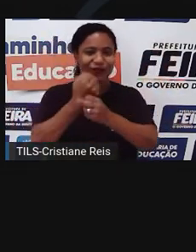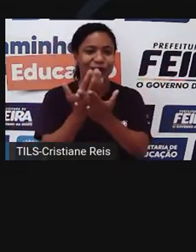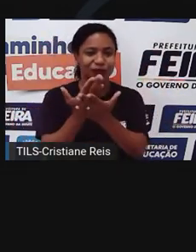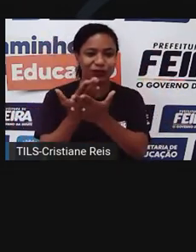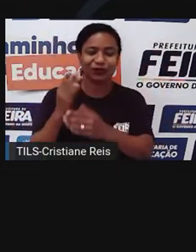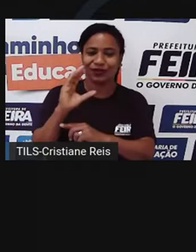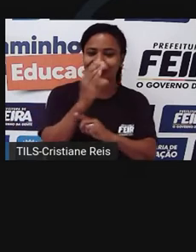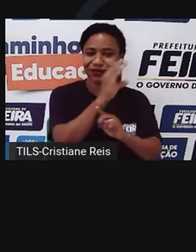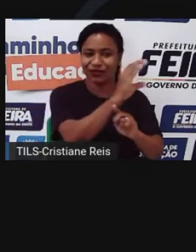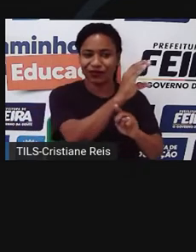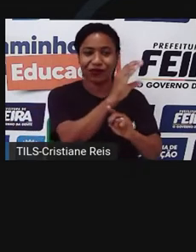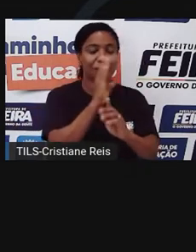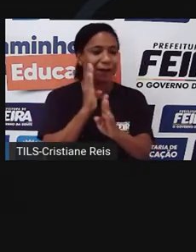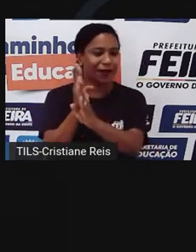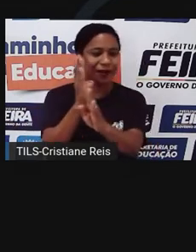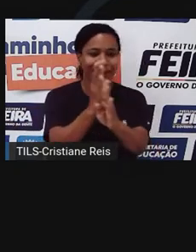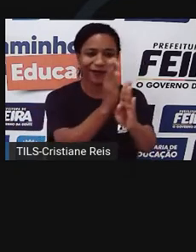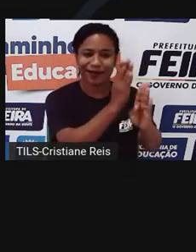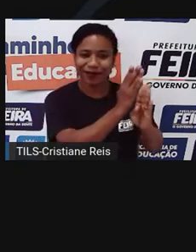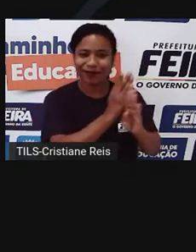descoberto novas espécies.